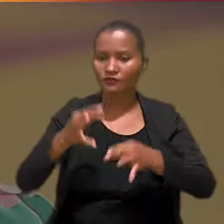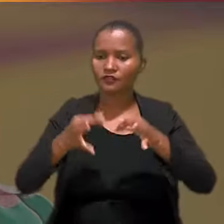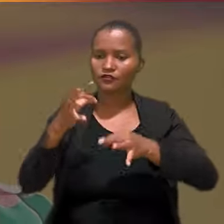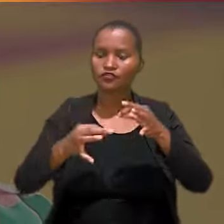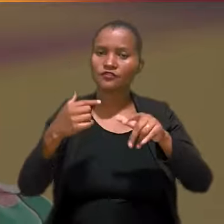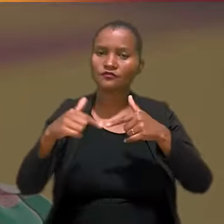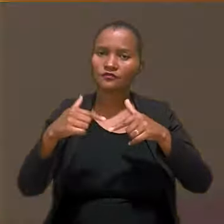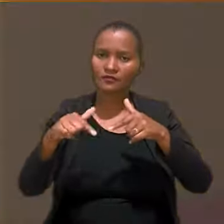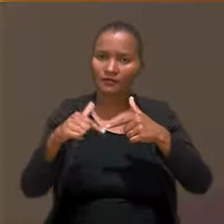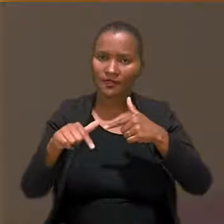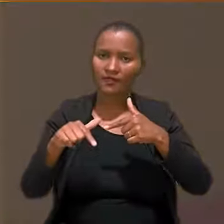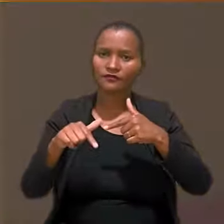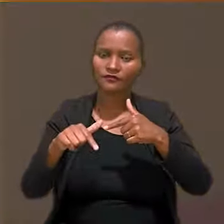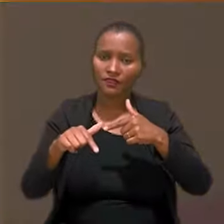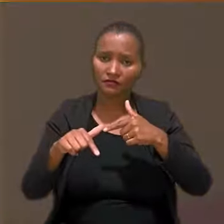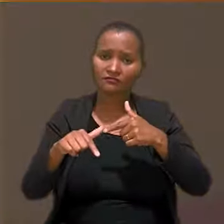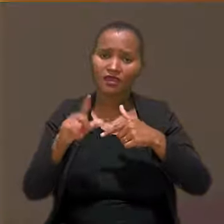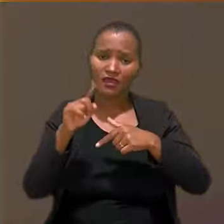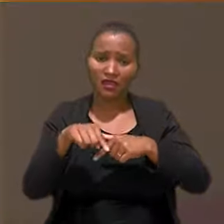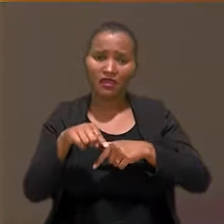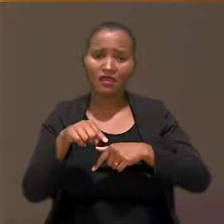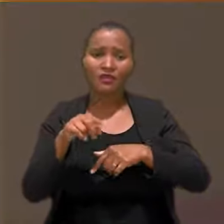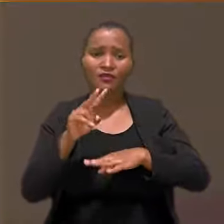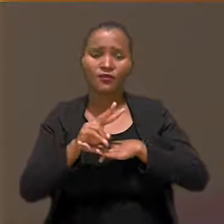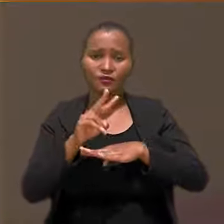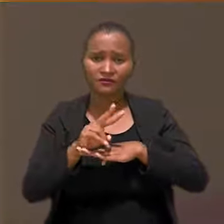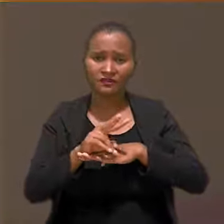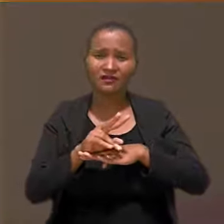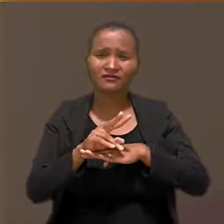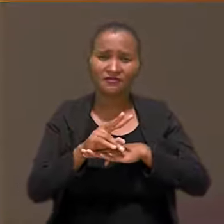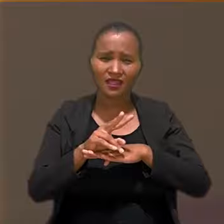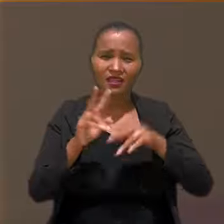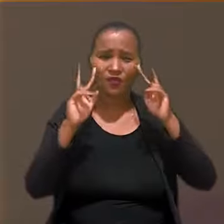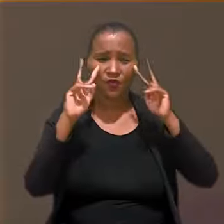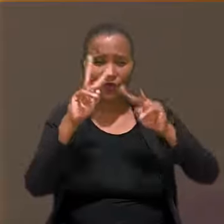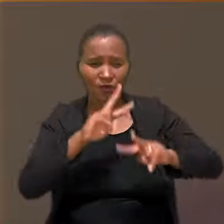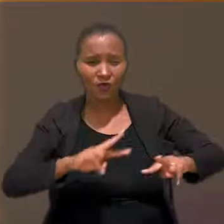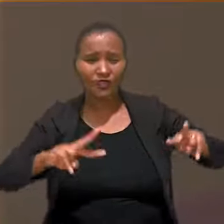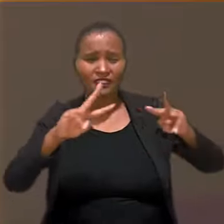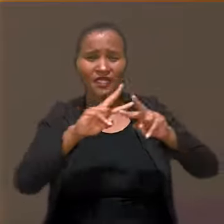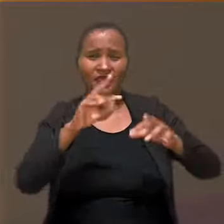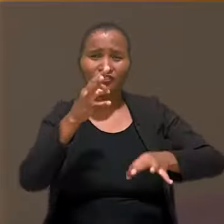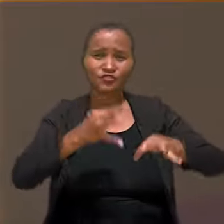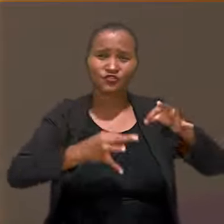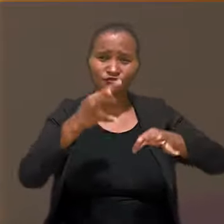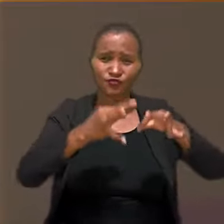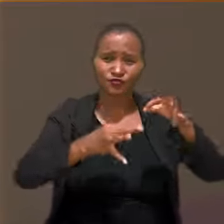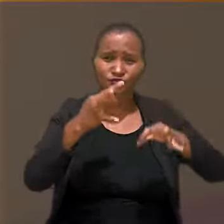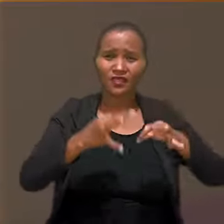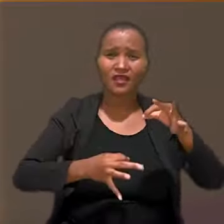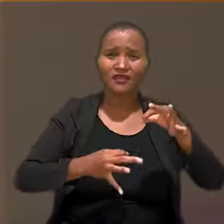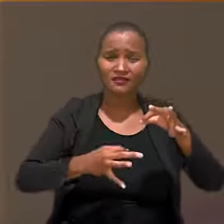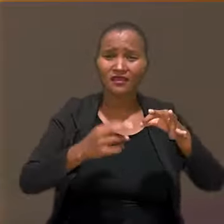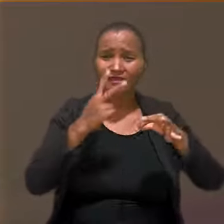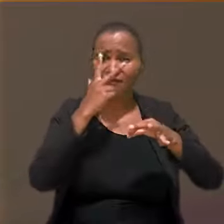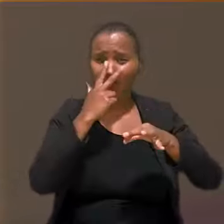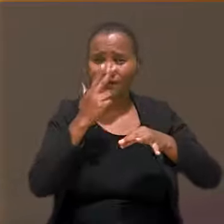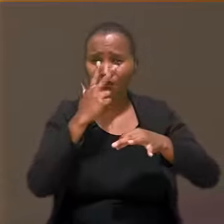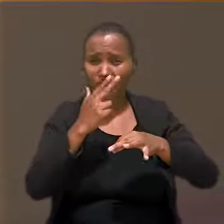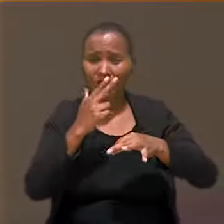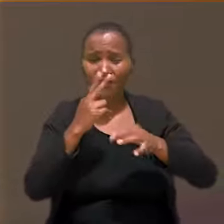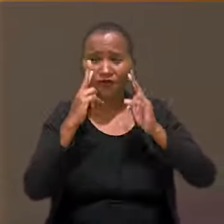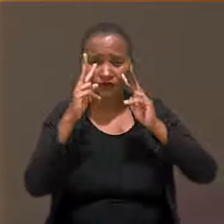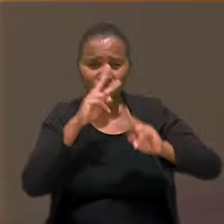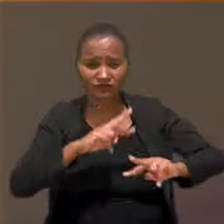um papel da Justiça do Trabalho, aí eu trago para os juízes do trabalho, é olhar e julgar com